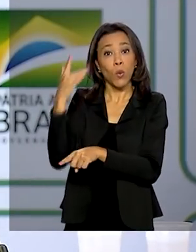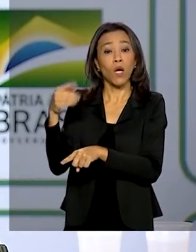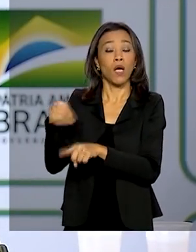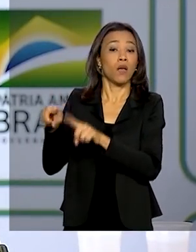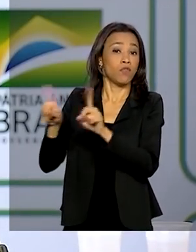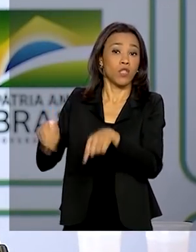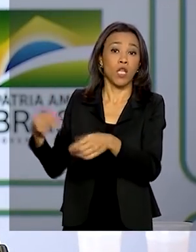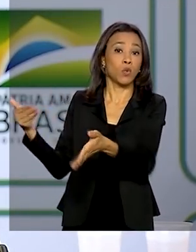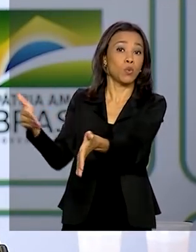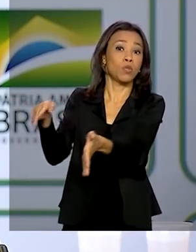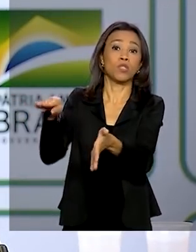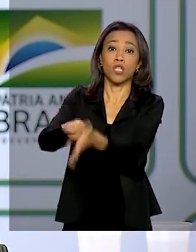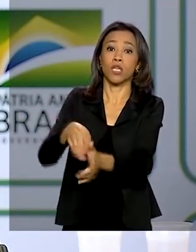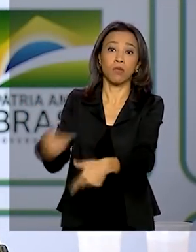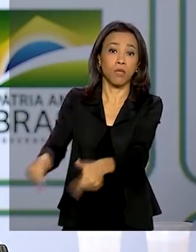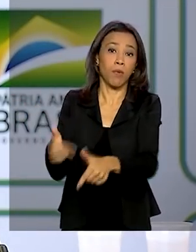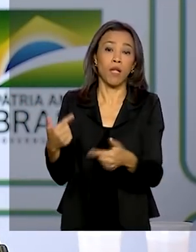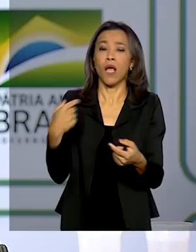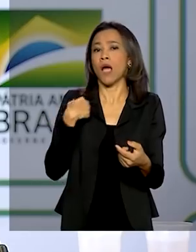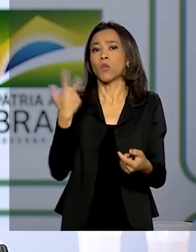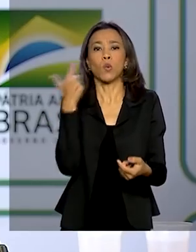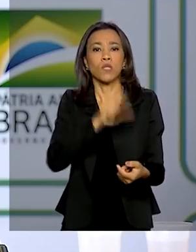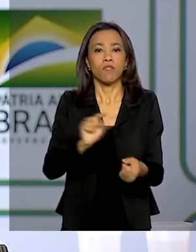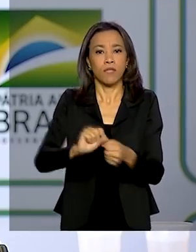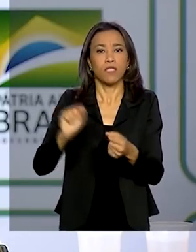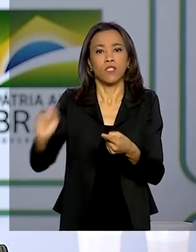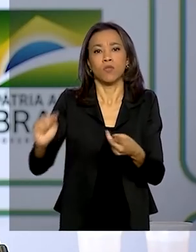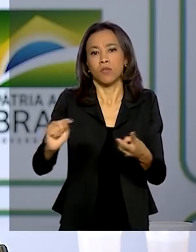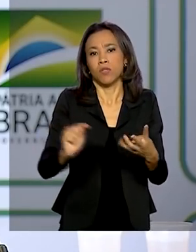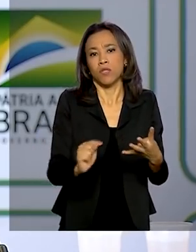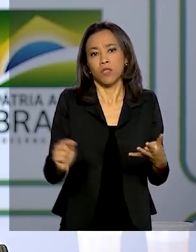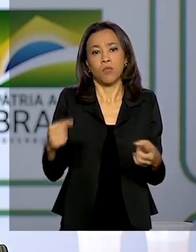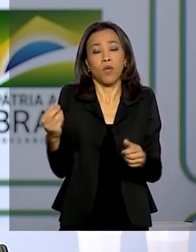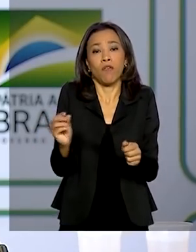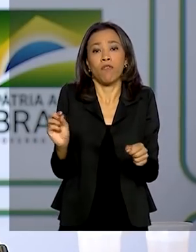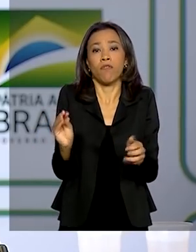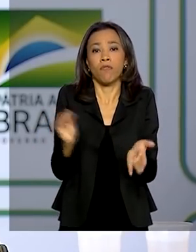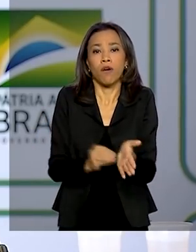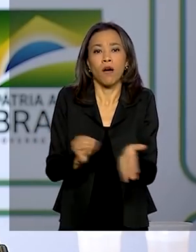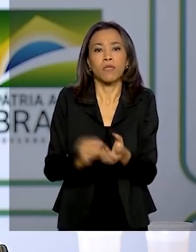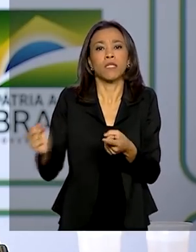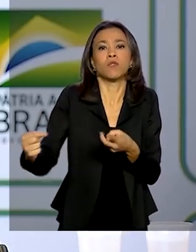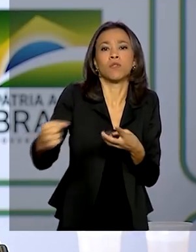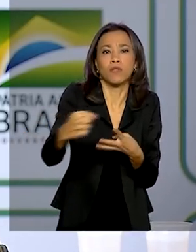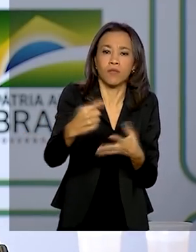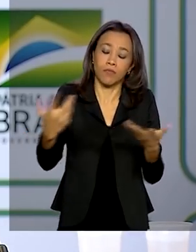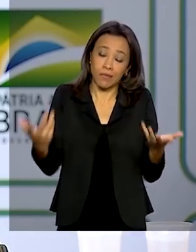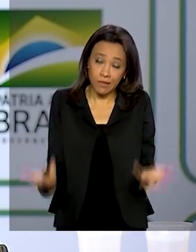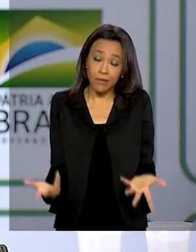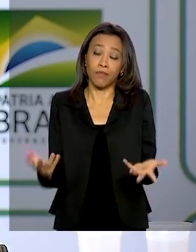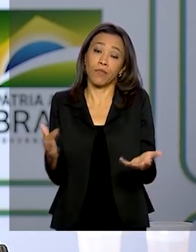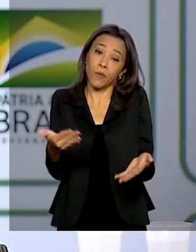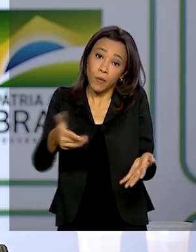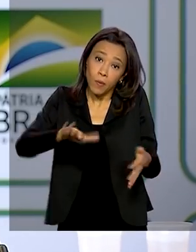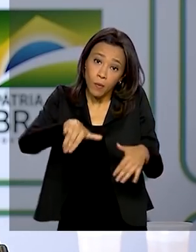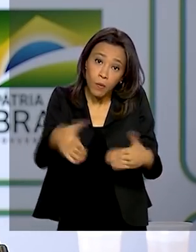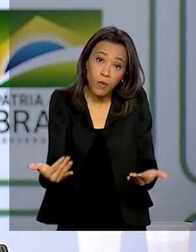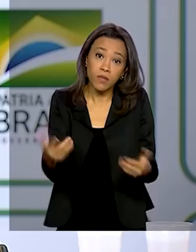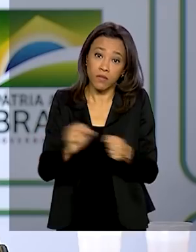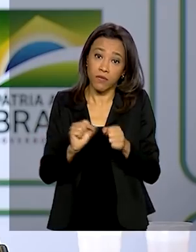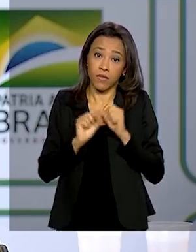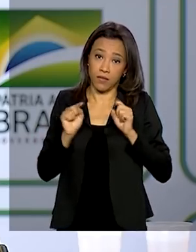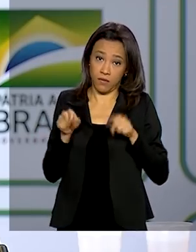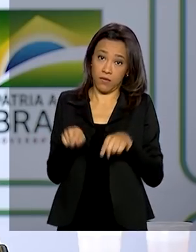consigo fazer determinada coisa por causa disso ou daquilo. Todas essas situações, quando vai se fazer um procedimento desse,